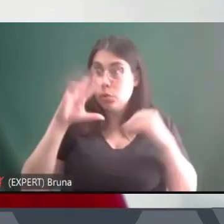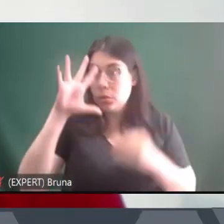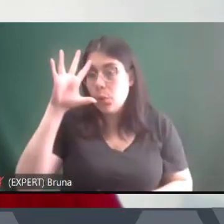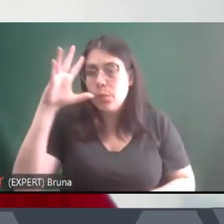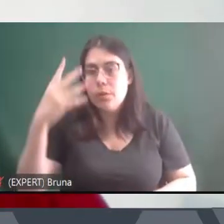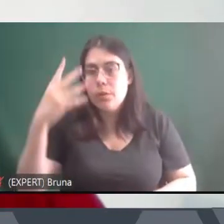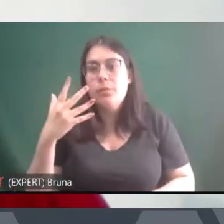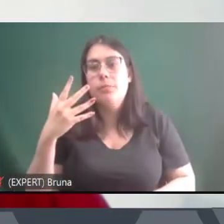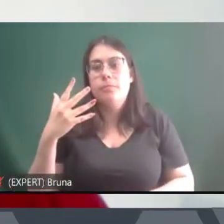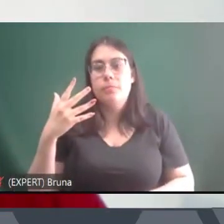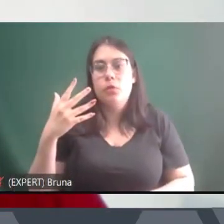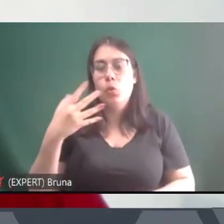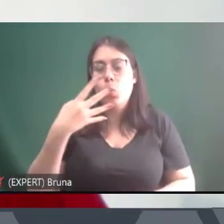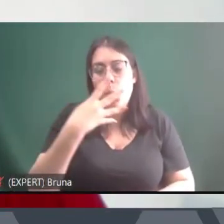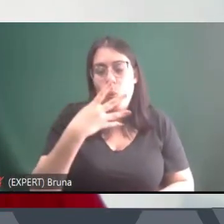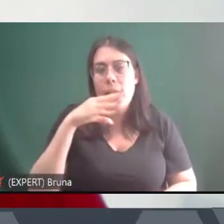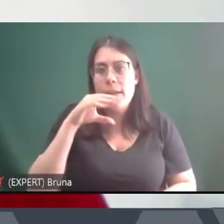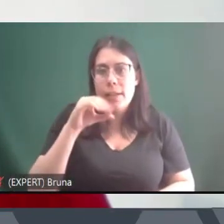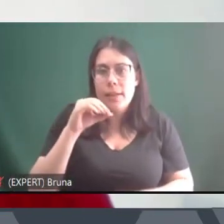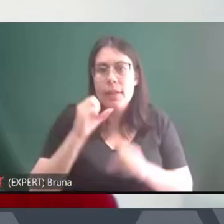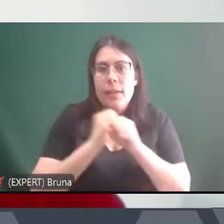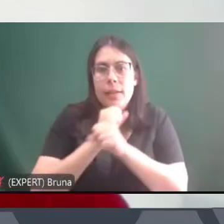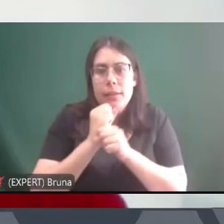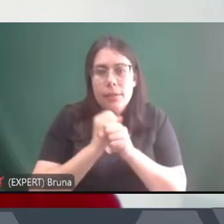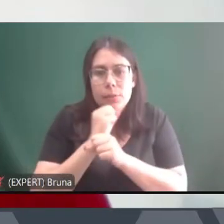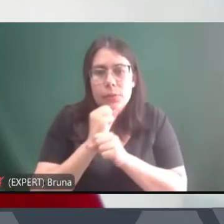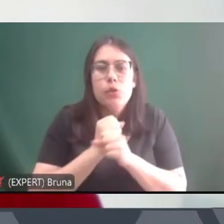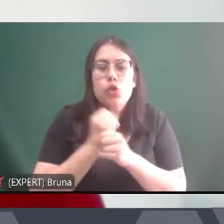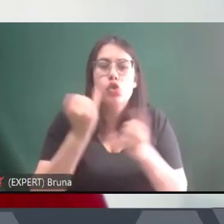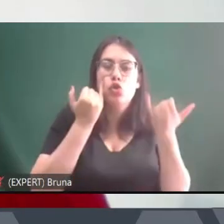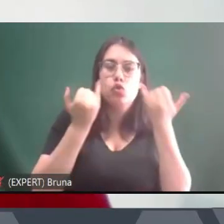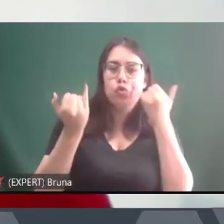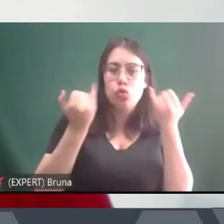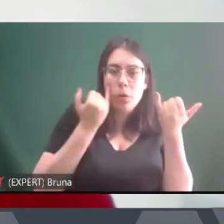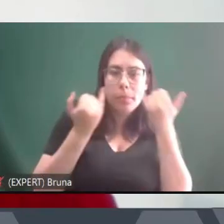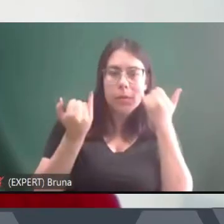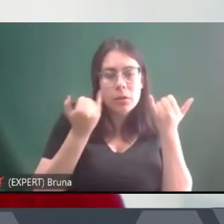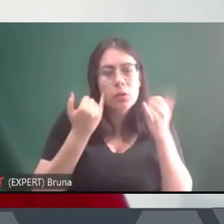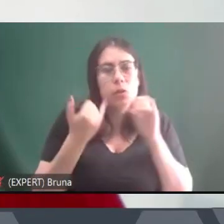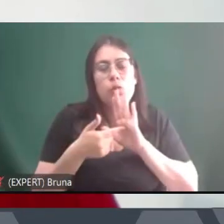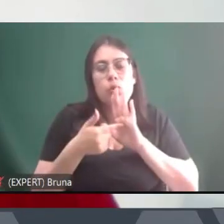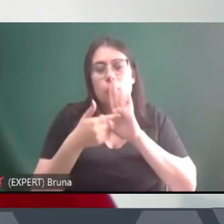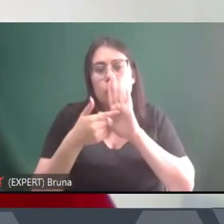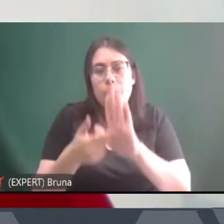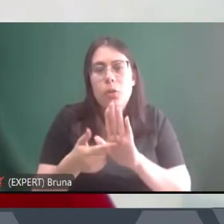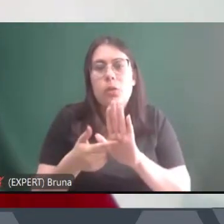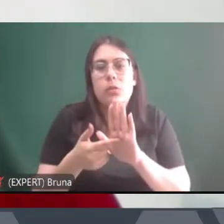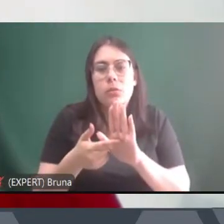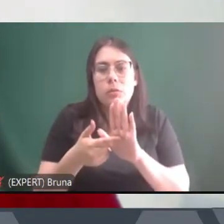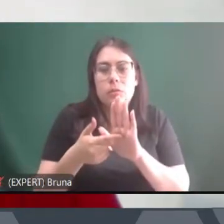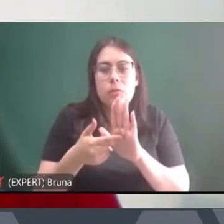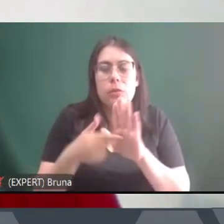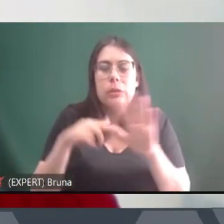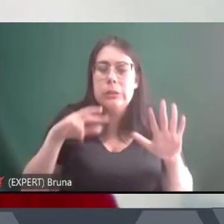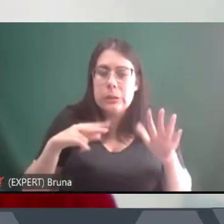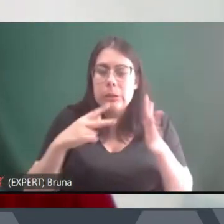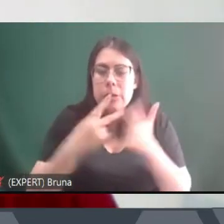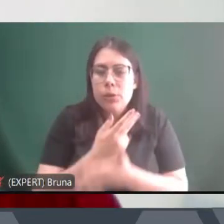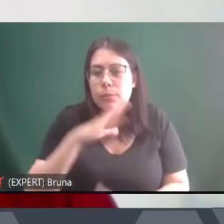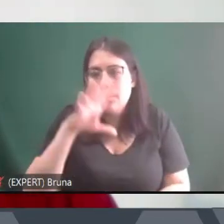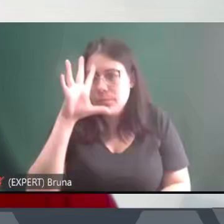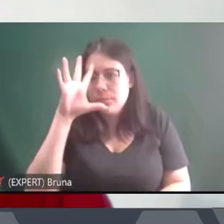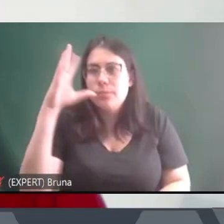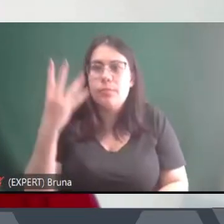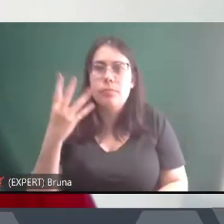evidências de 40 anos de informações que mostram a dimensão dos erros que a gente teve